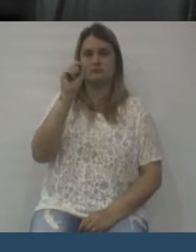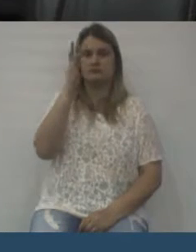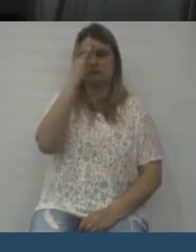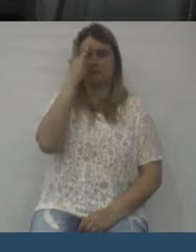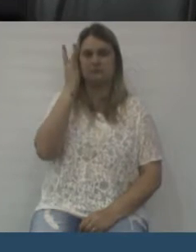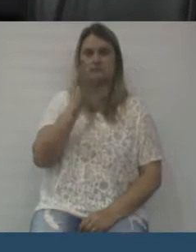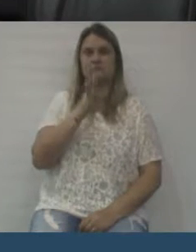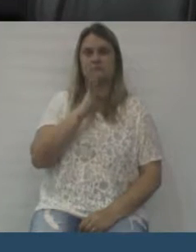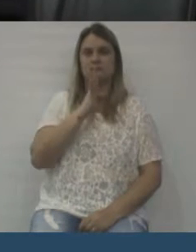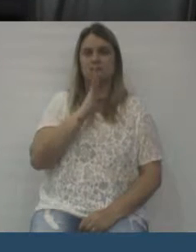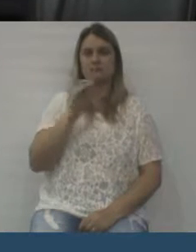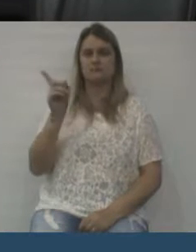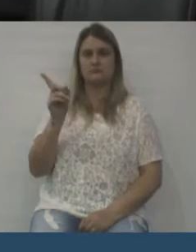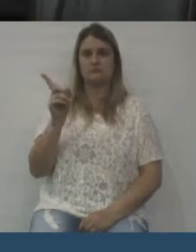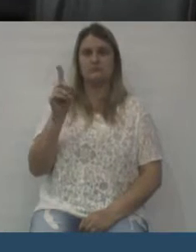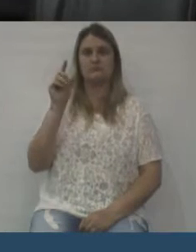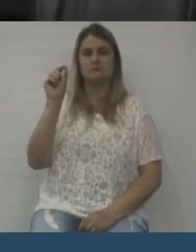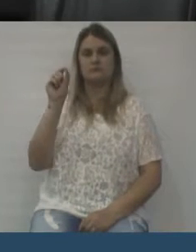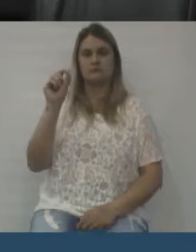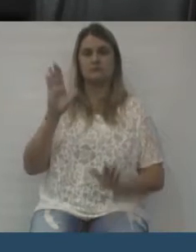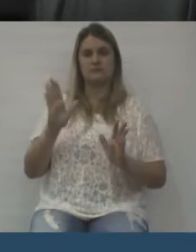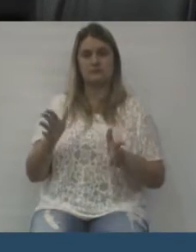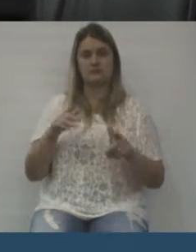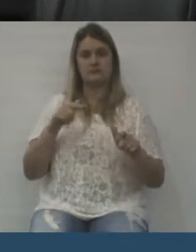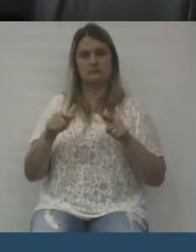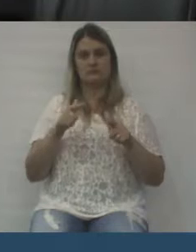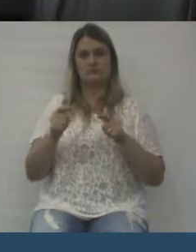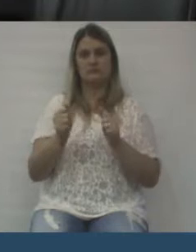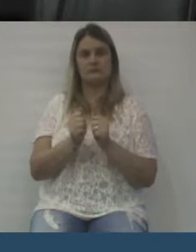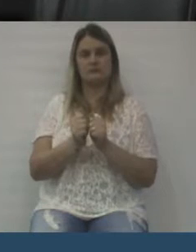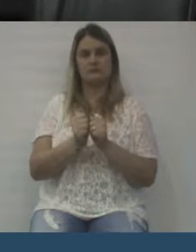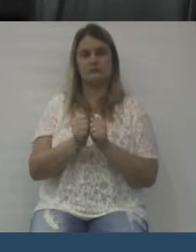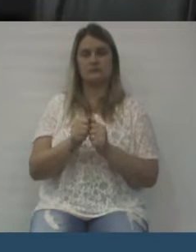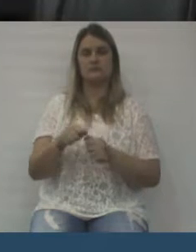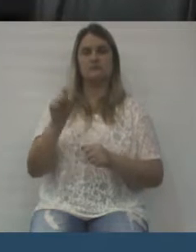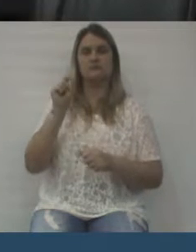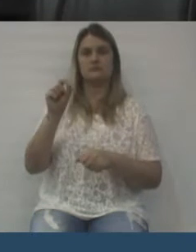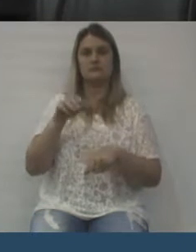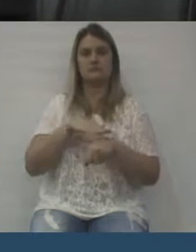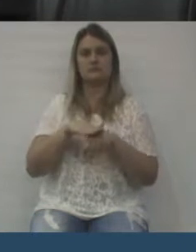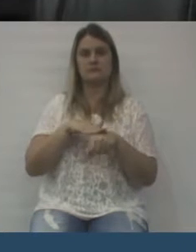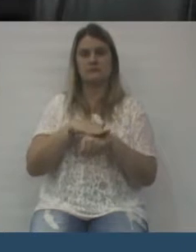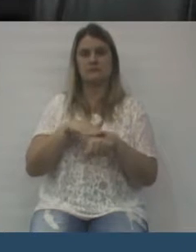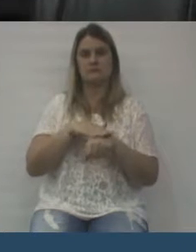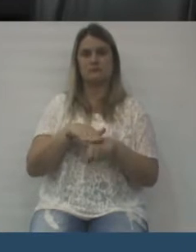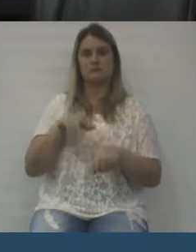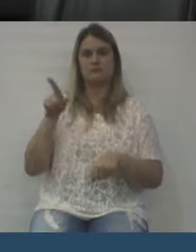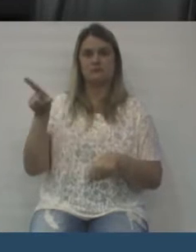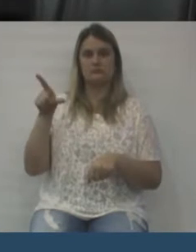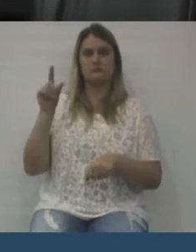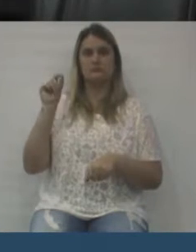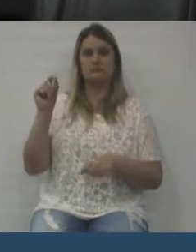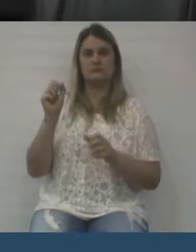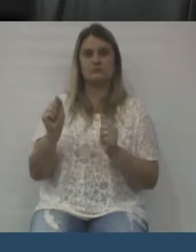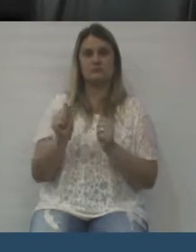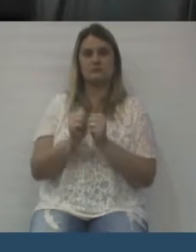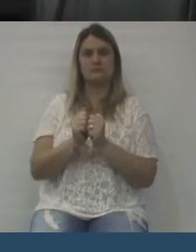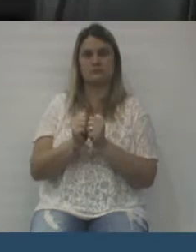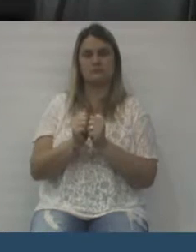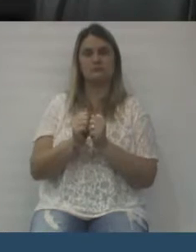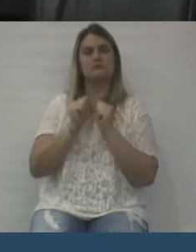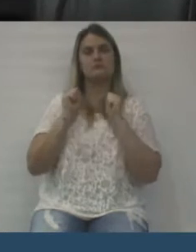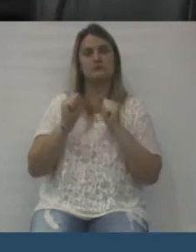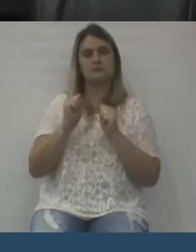quem te conhece, quem trabalhou junto e quem conversou com você e quem esteve